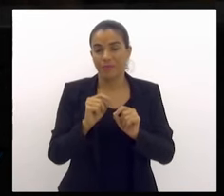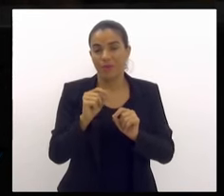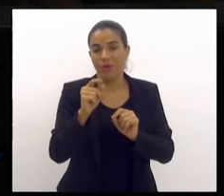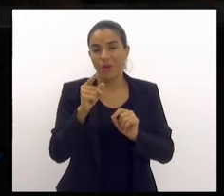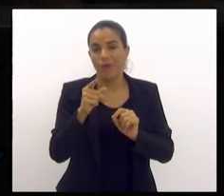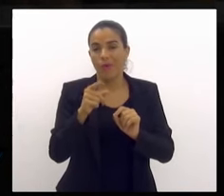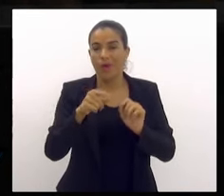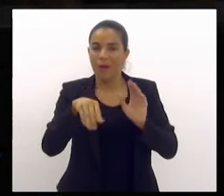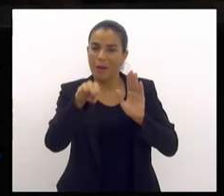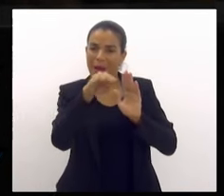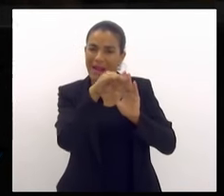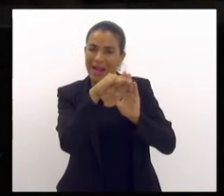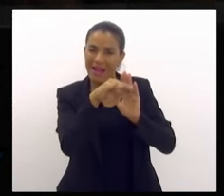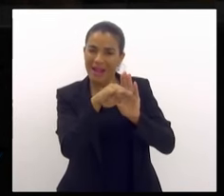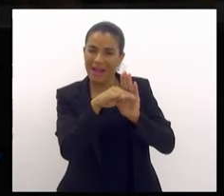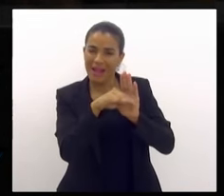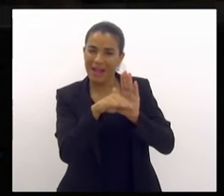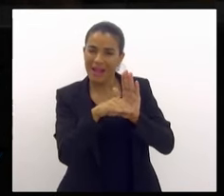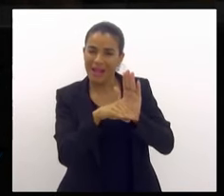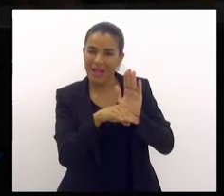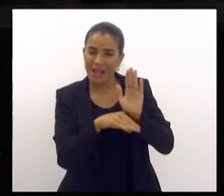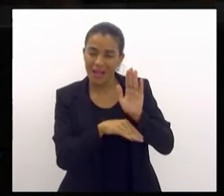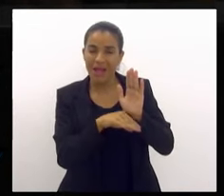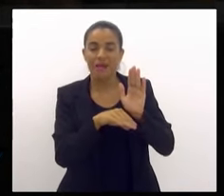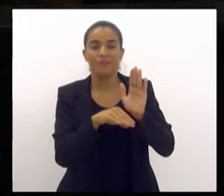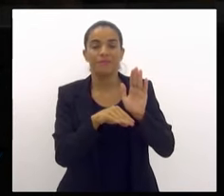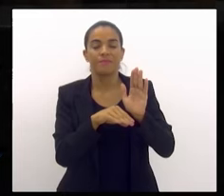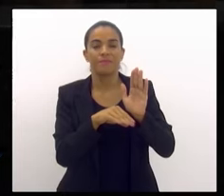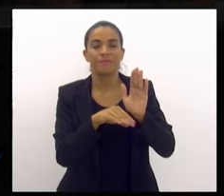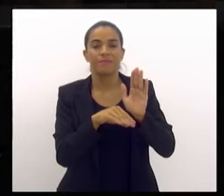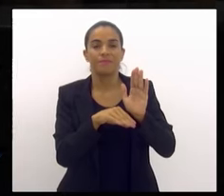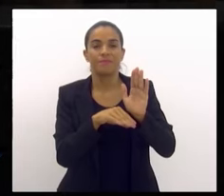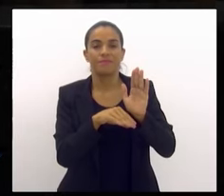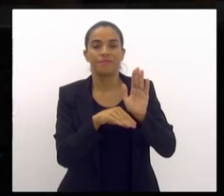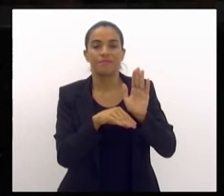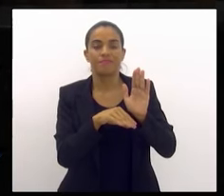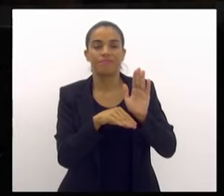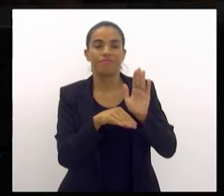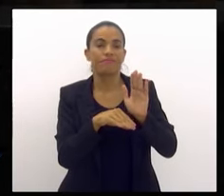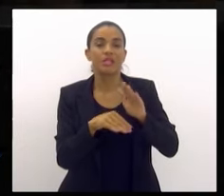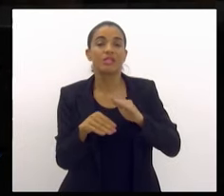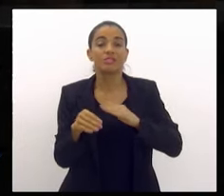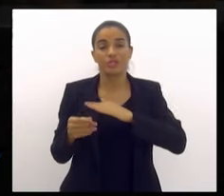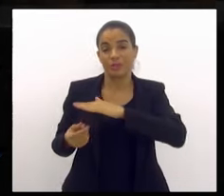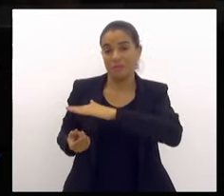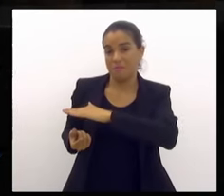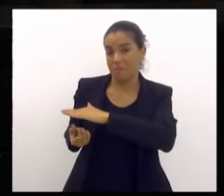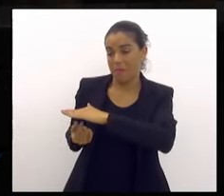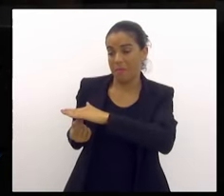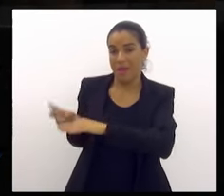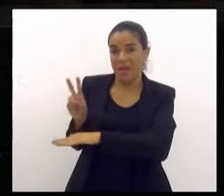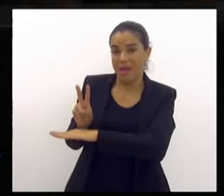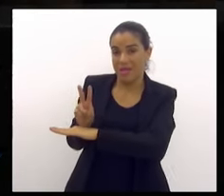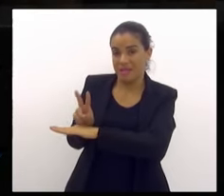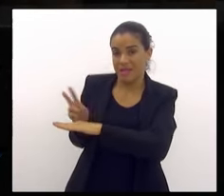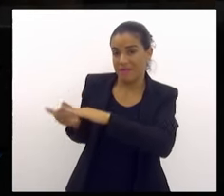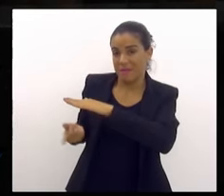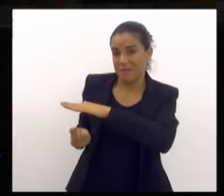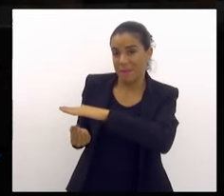uma série de fundos que precisavam